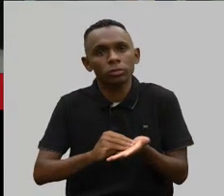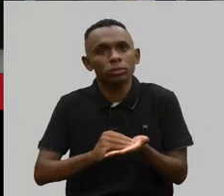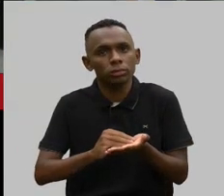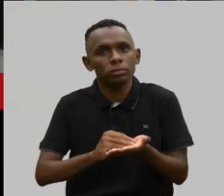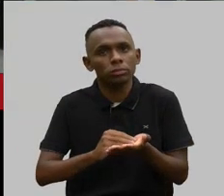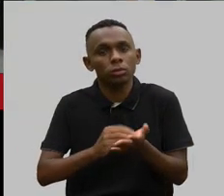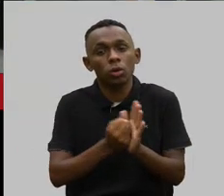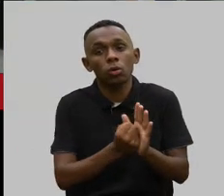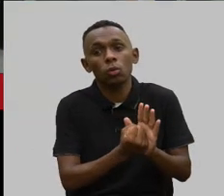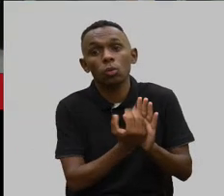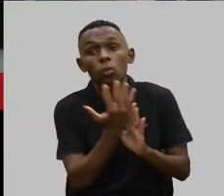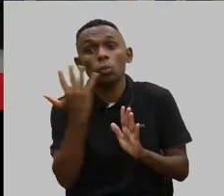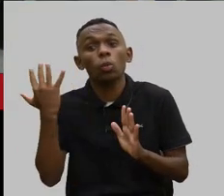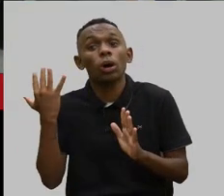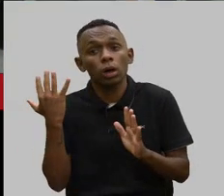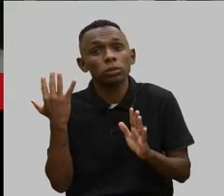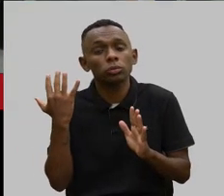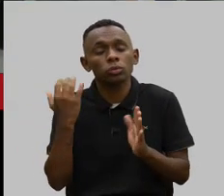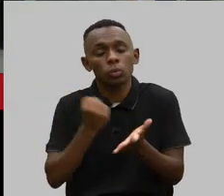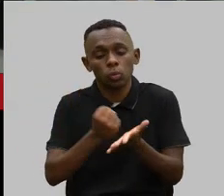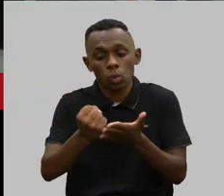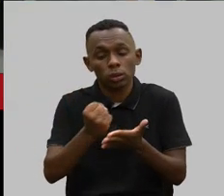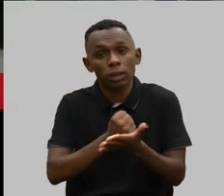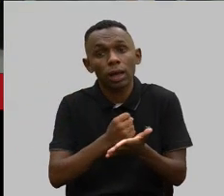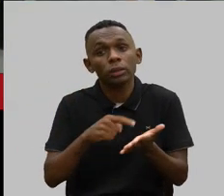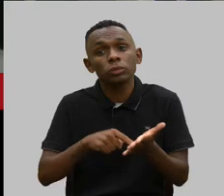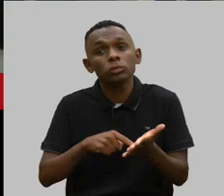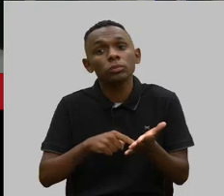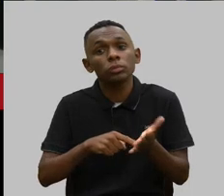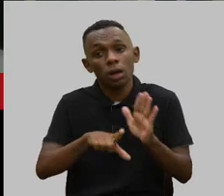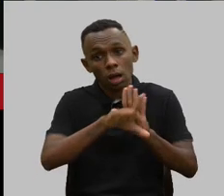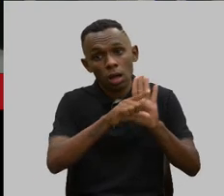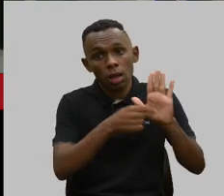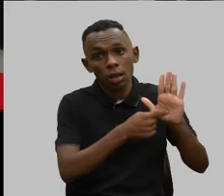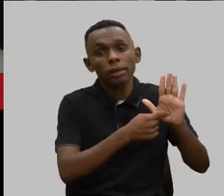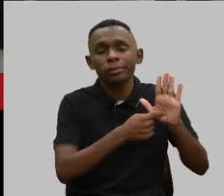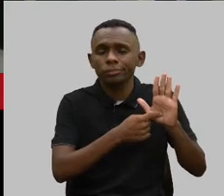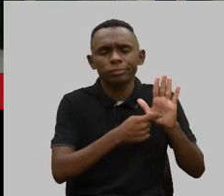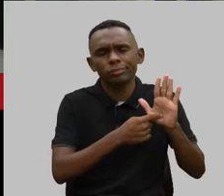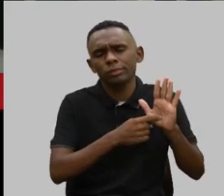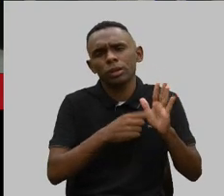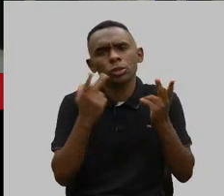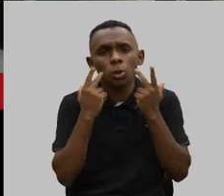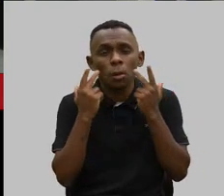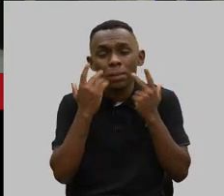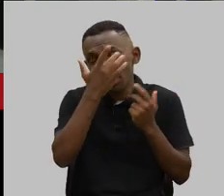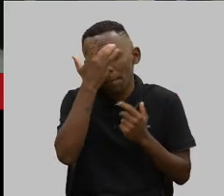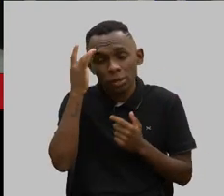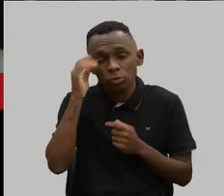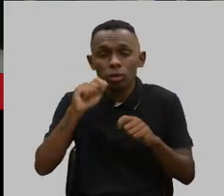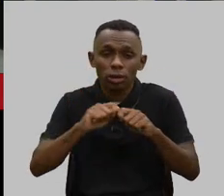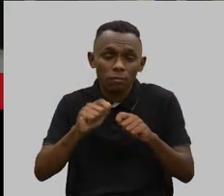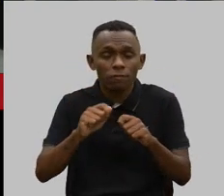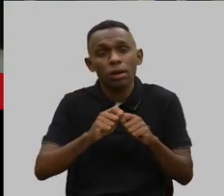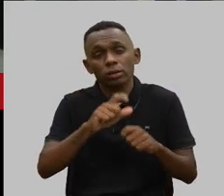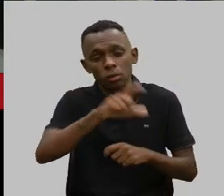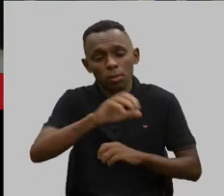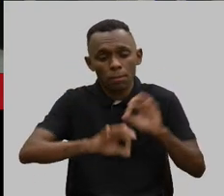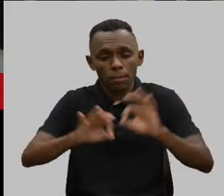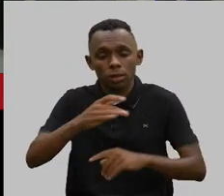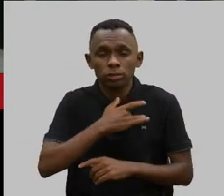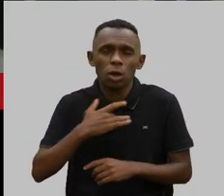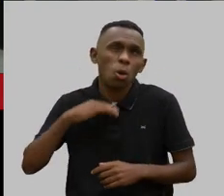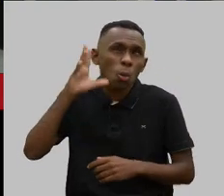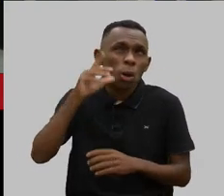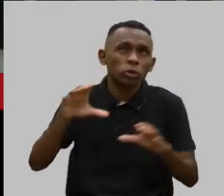números, é o número de contrato. A lei está aqui. Muitas vezes, as pessoas que fazem um plano de saúde, eu acho que 90